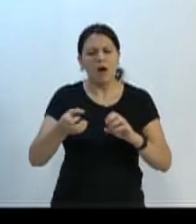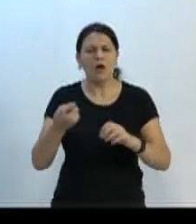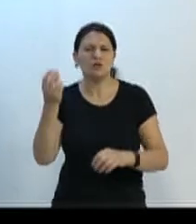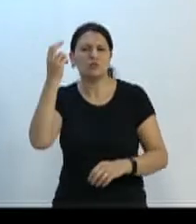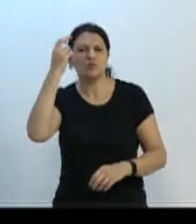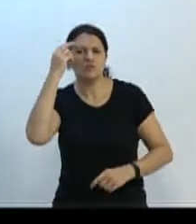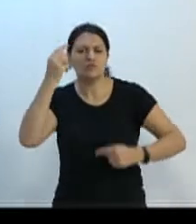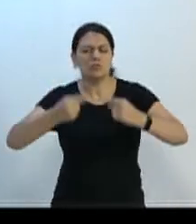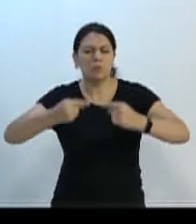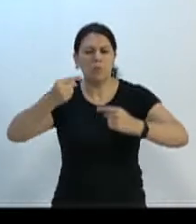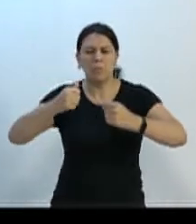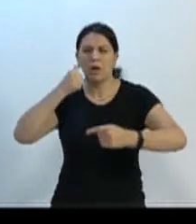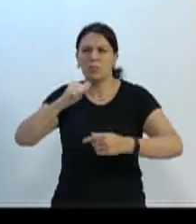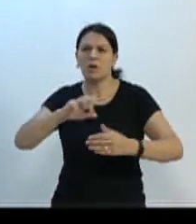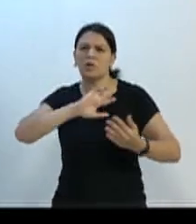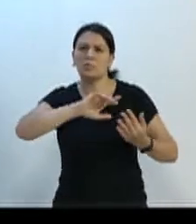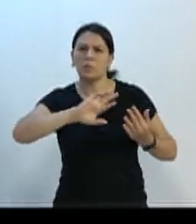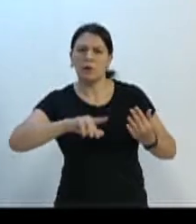outras atividades.